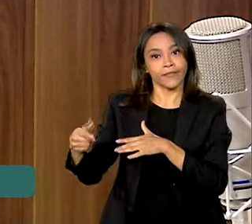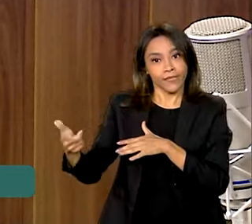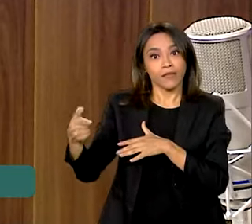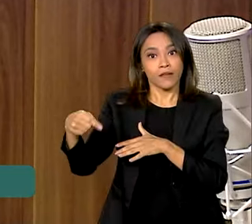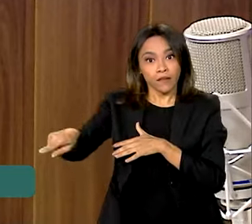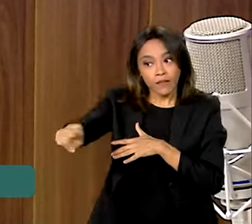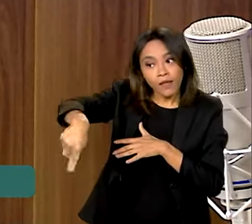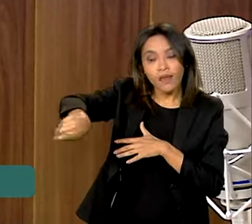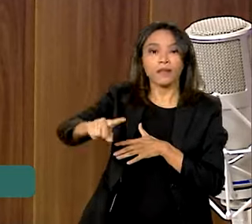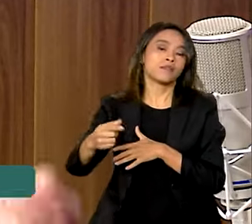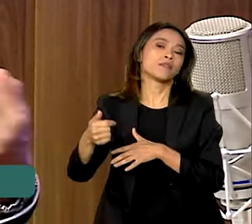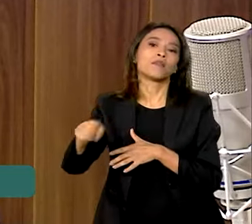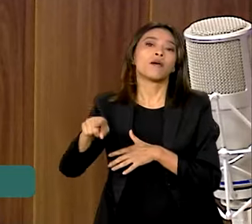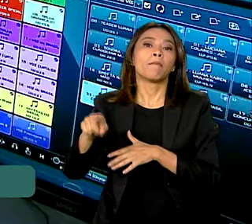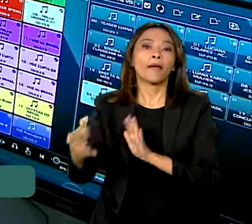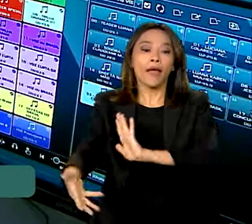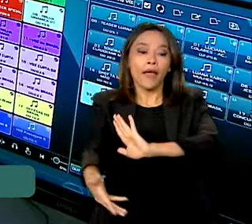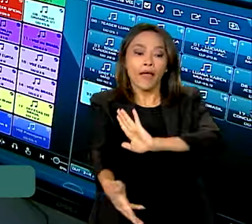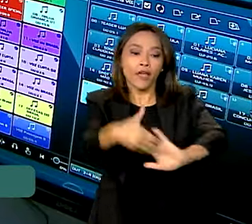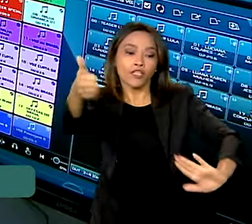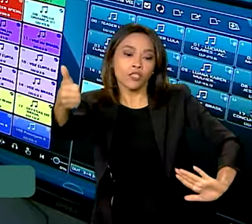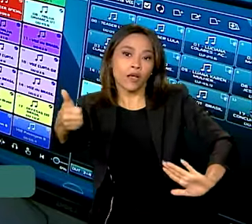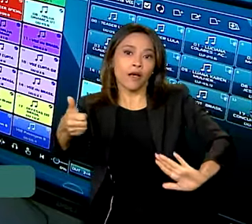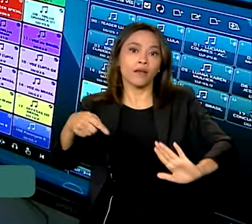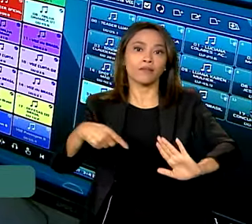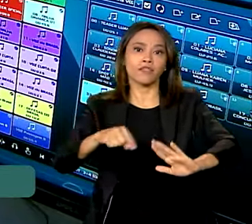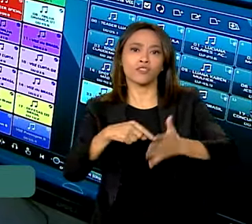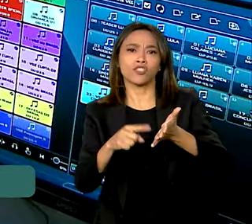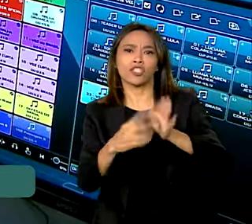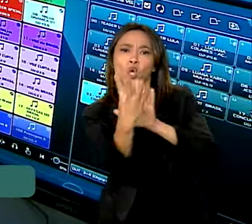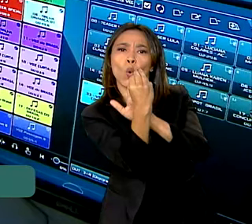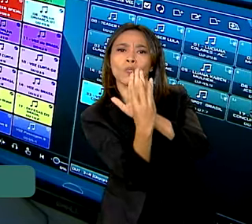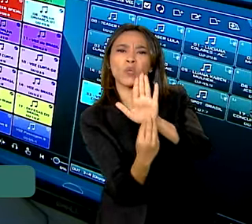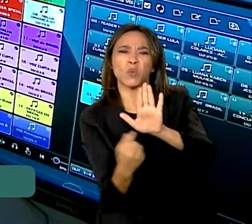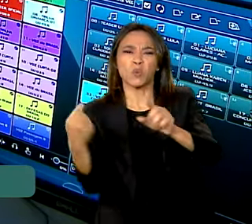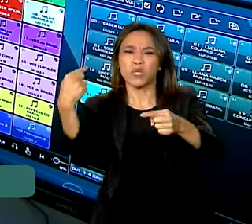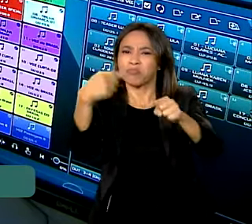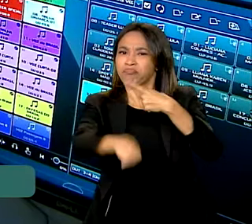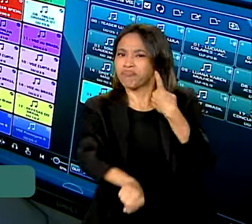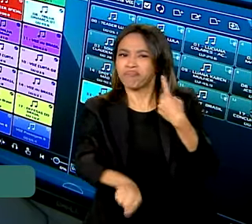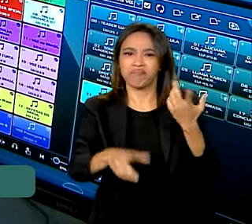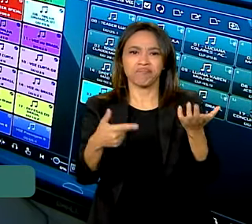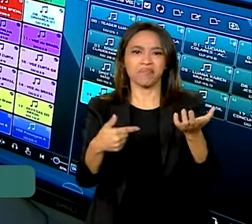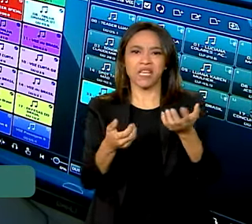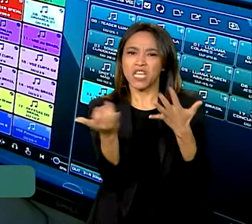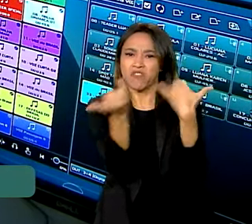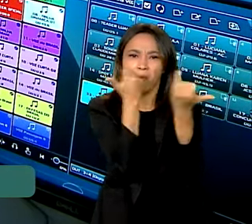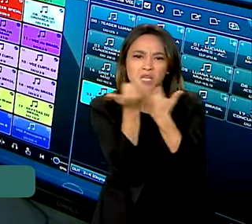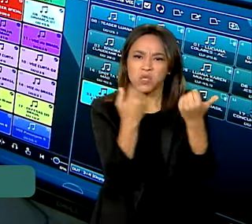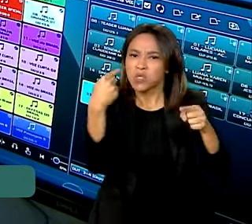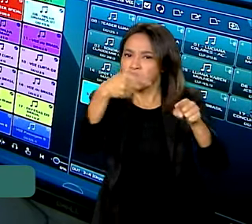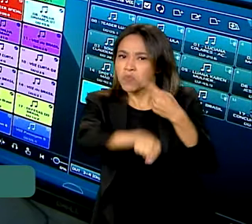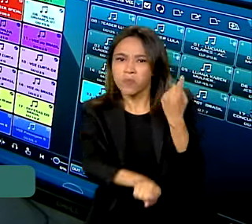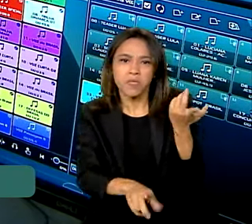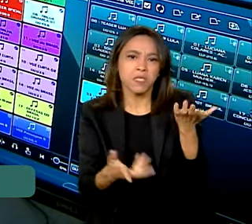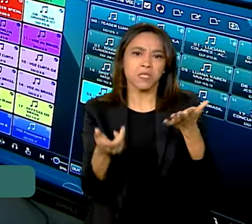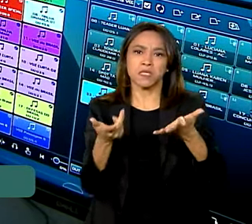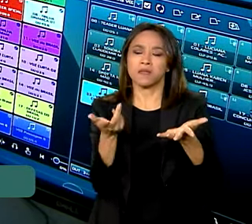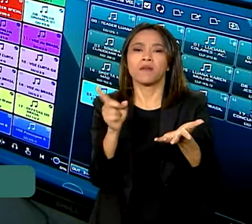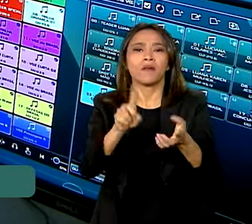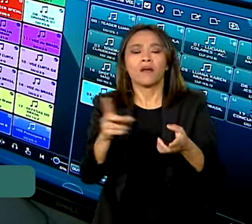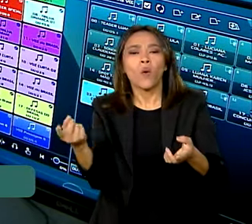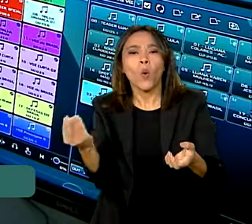com que trata, a retirada desses conteúdos desinformacionais. Ou seja, a partir de tratamentos de